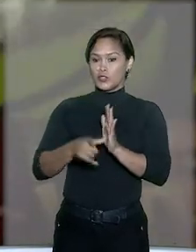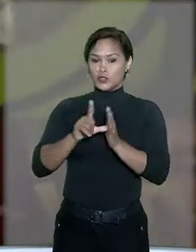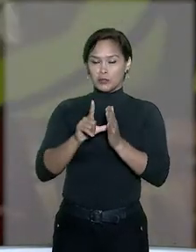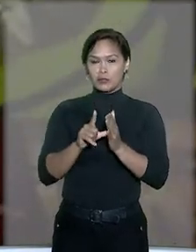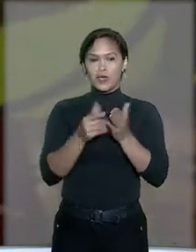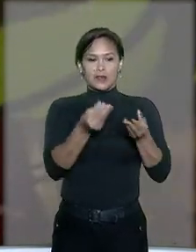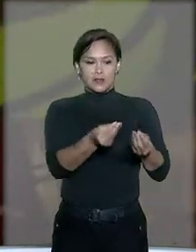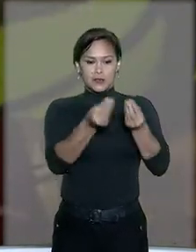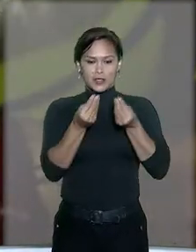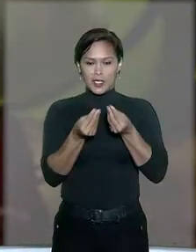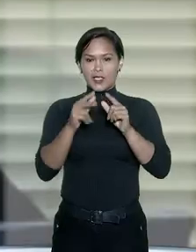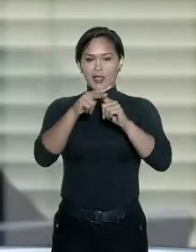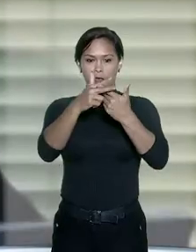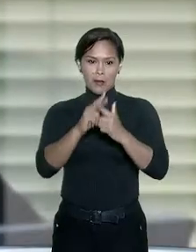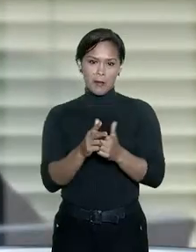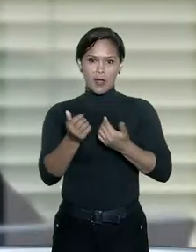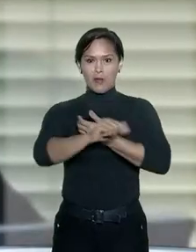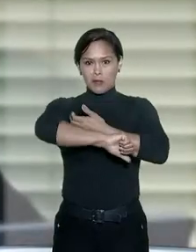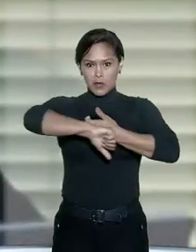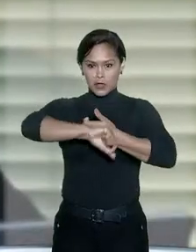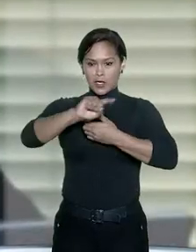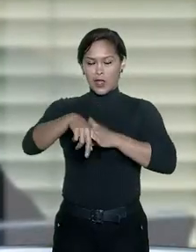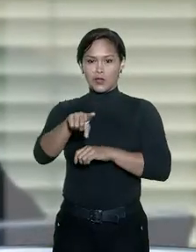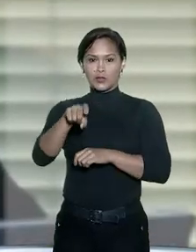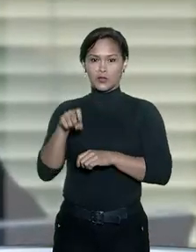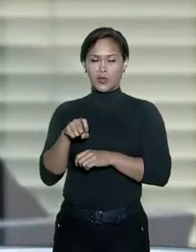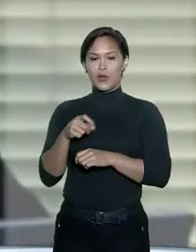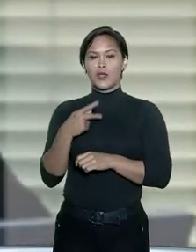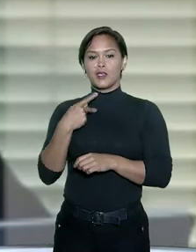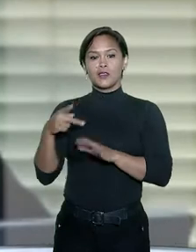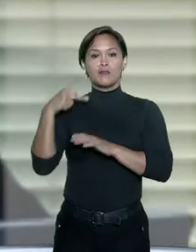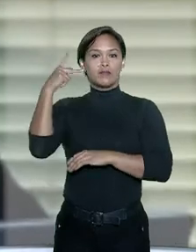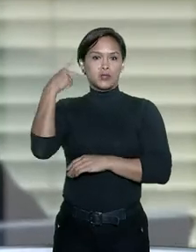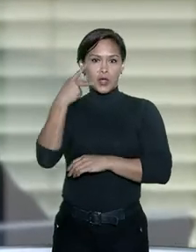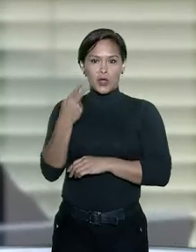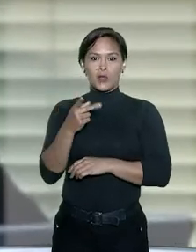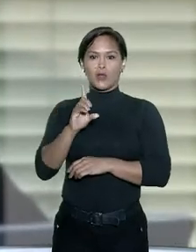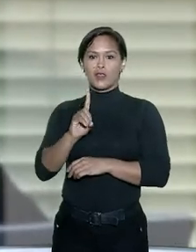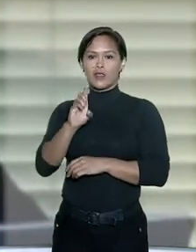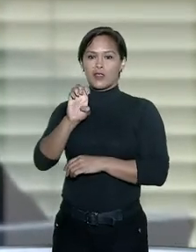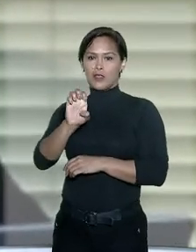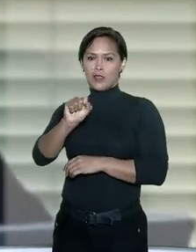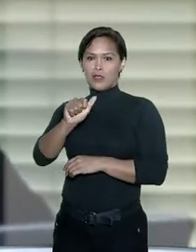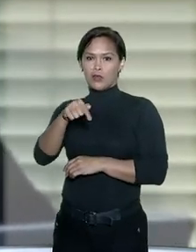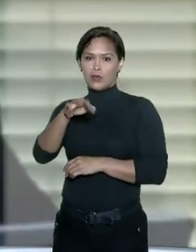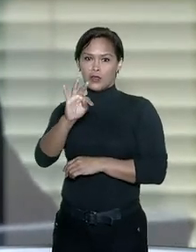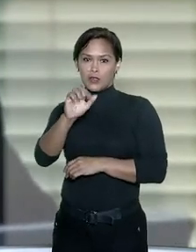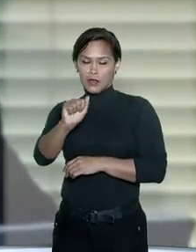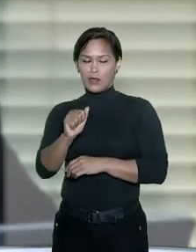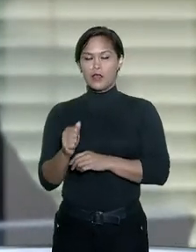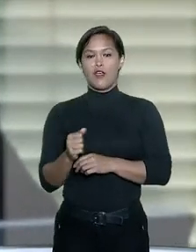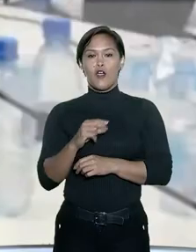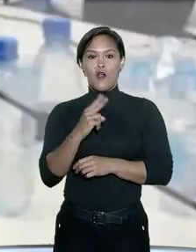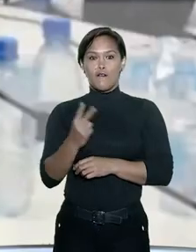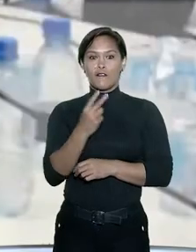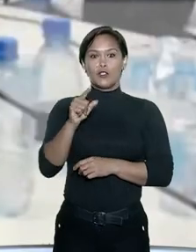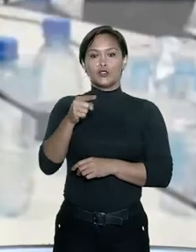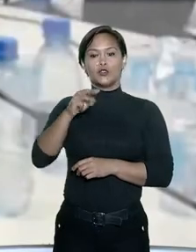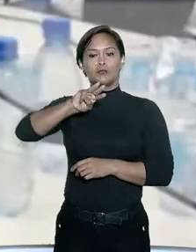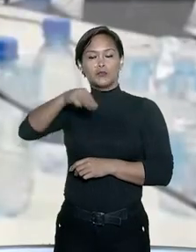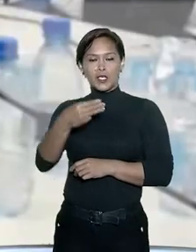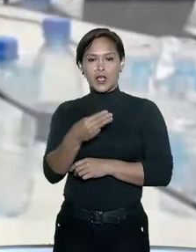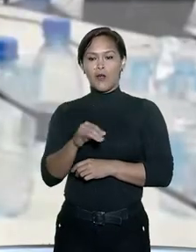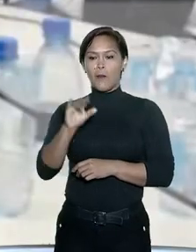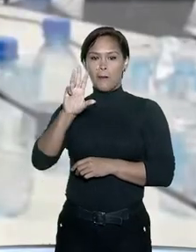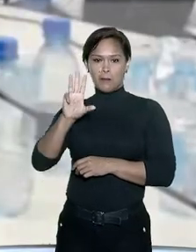receber reparação por danos morais do ex-procurador da República, Deltan Dallagnol, no valor de R 1 milhão. Lula